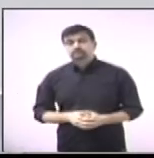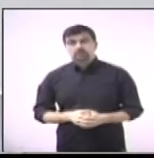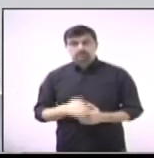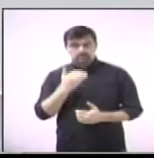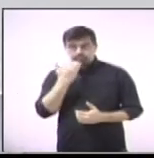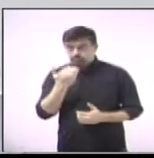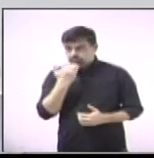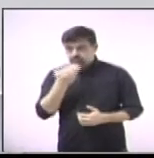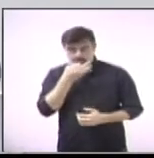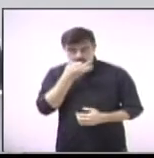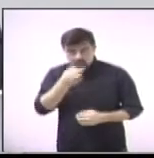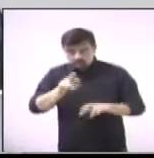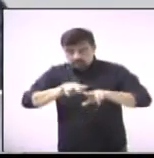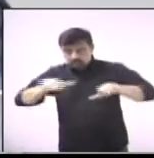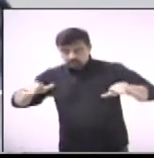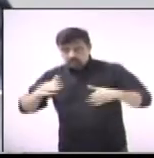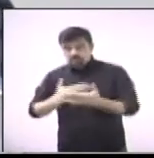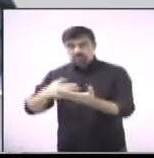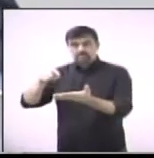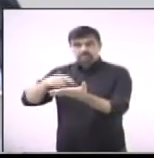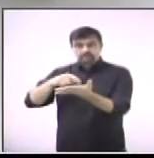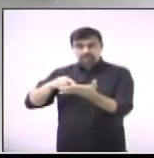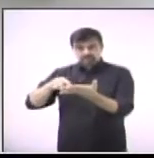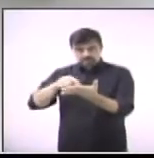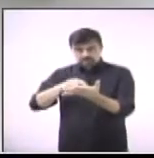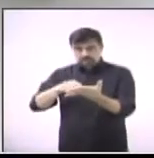Ninguém querendo fazer uso da palavra, eu coloco em votação.